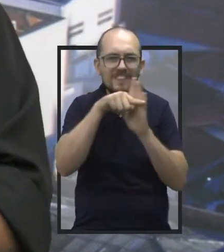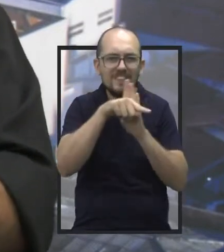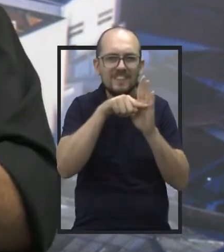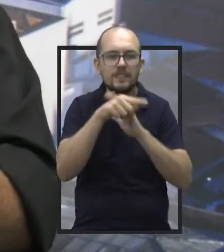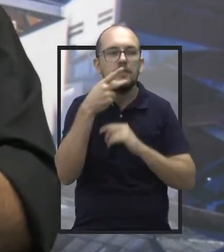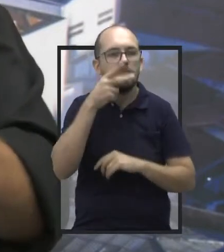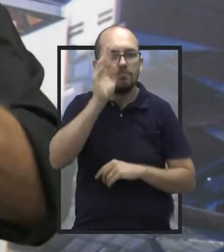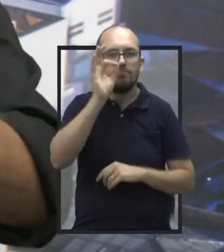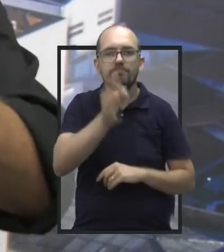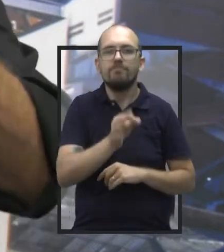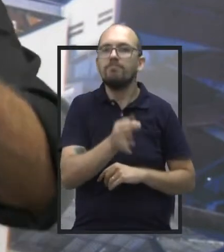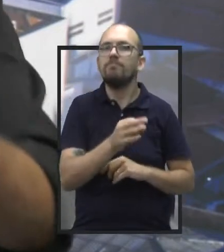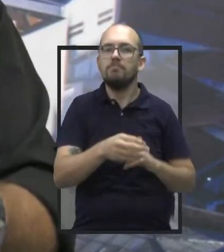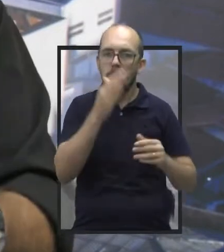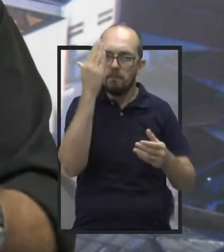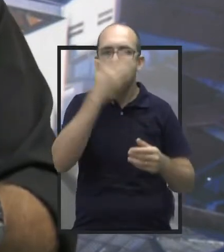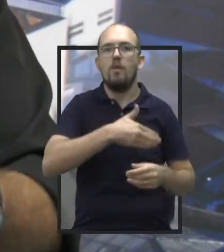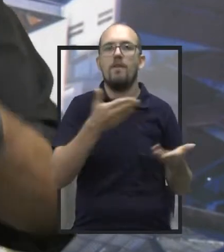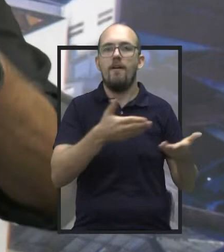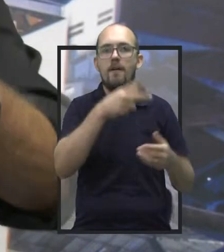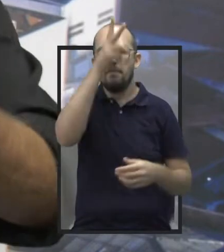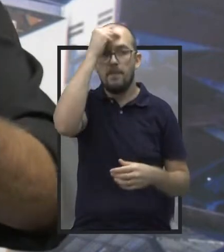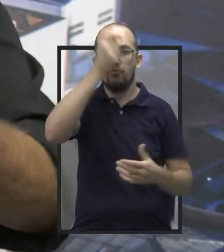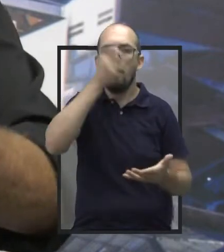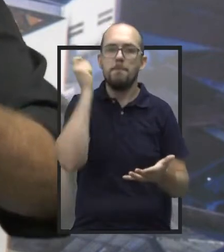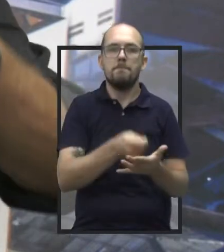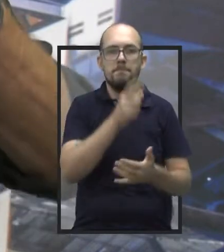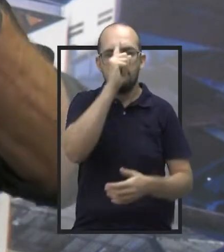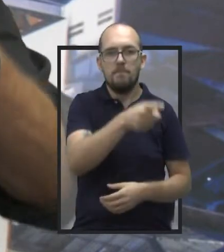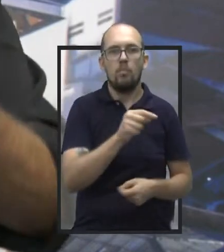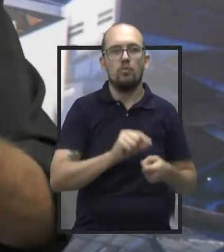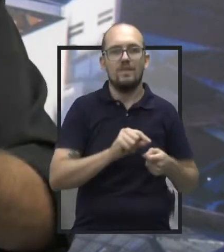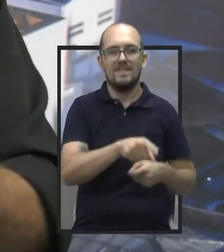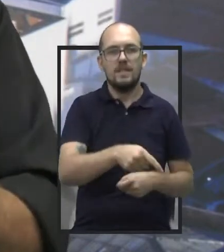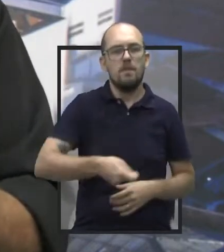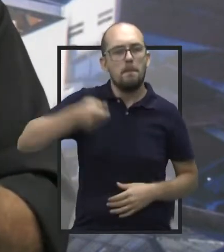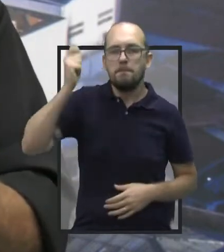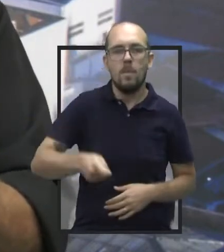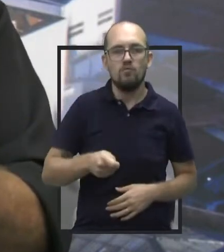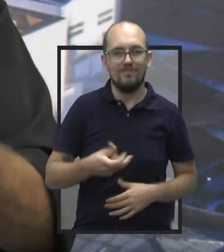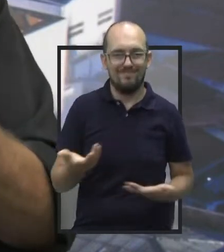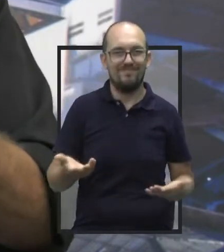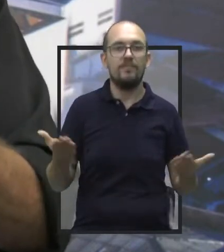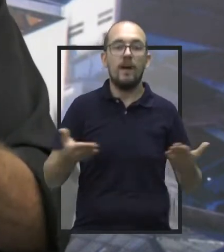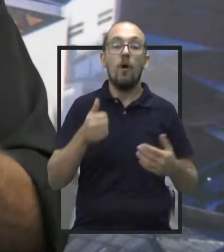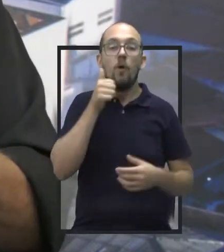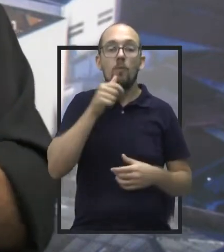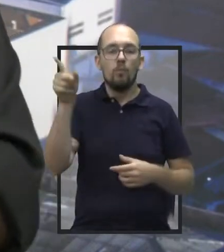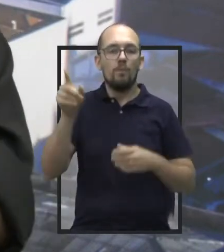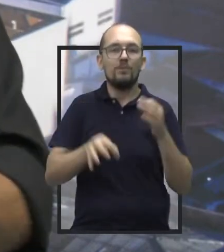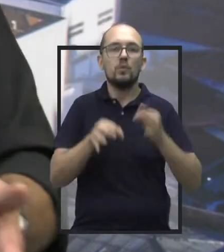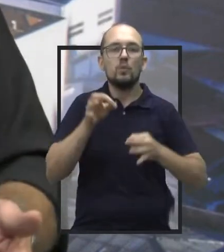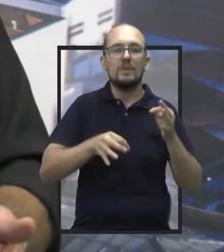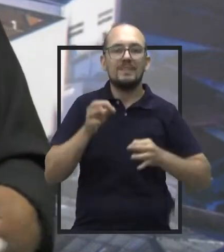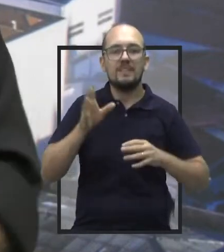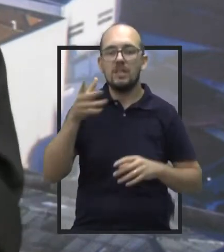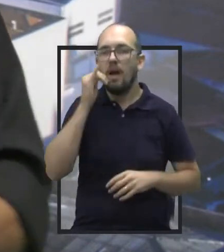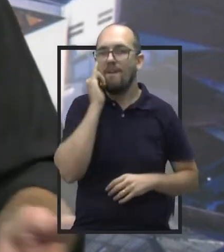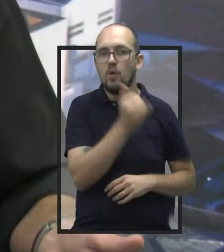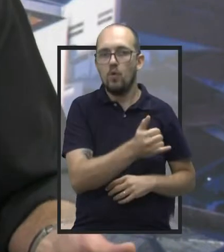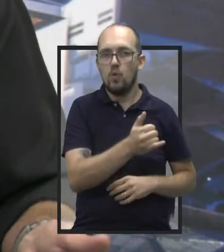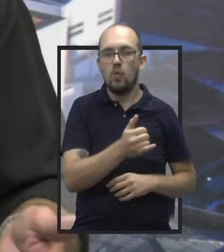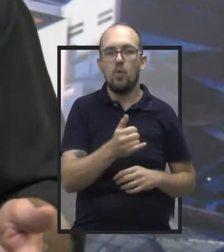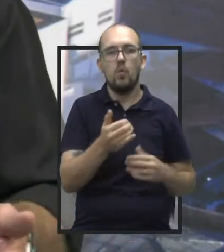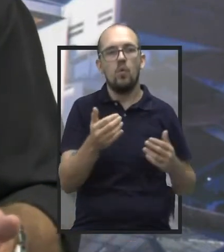vez que justiça é justiça e está sendo feita. Foi condenado agora, o promotor está pedindo para que a juíza agora dê